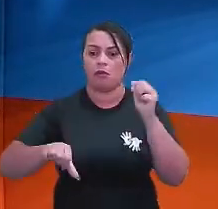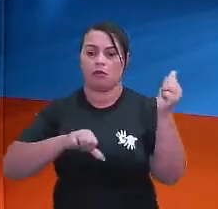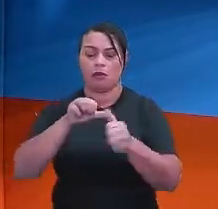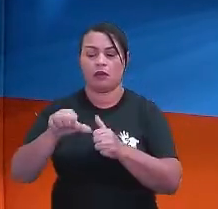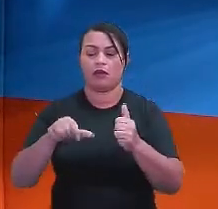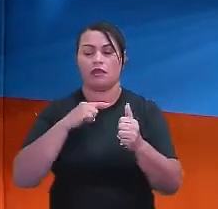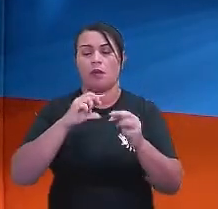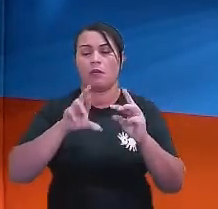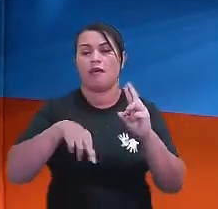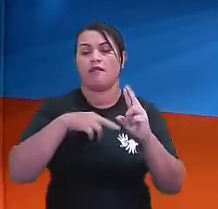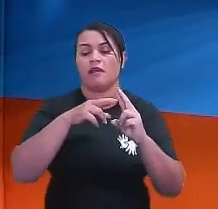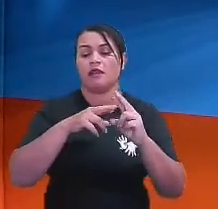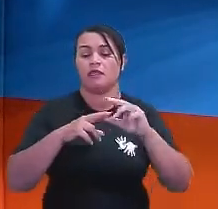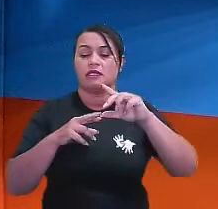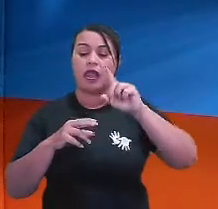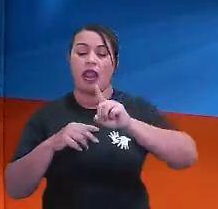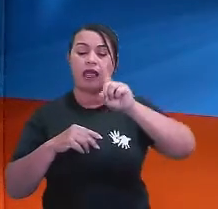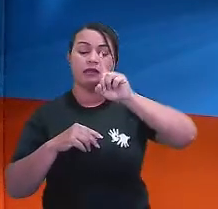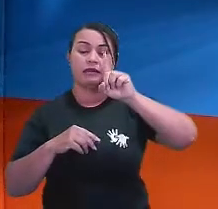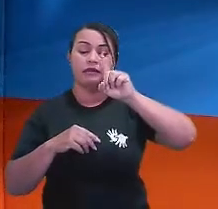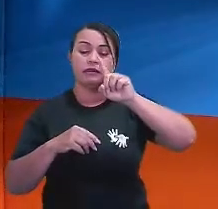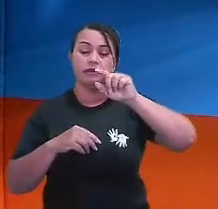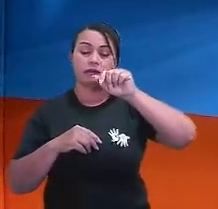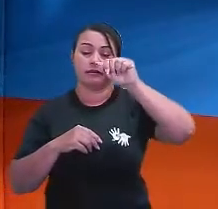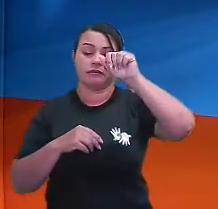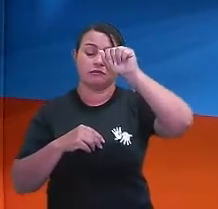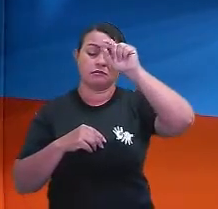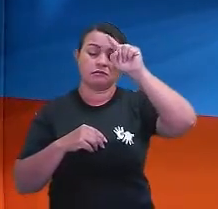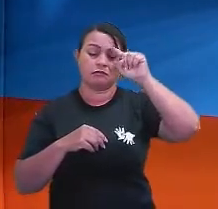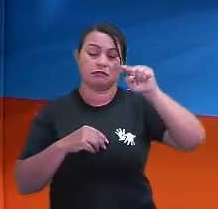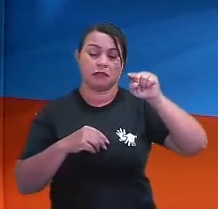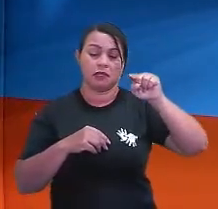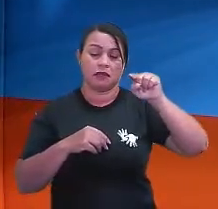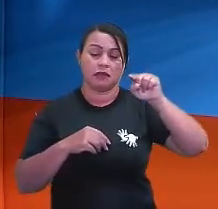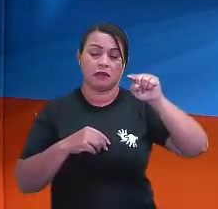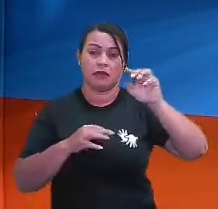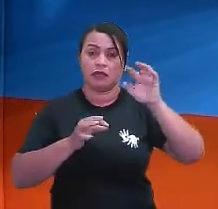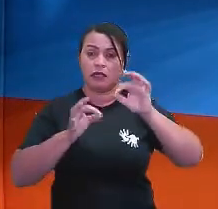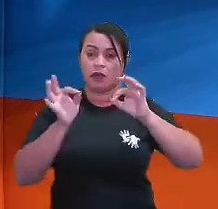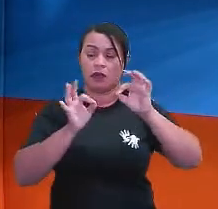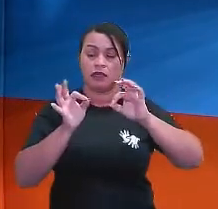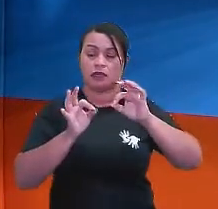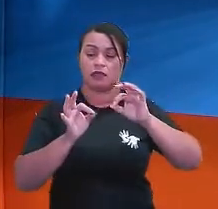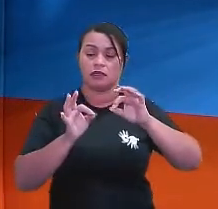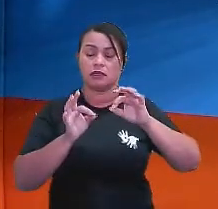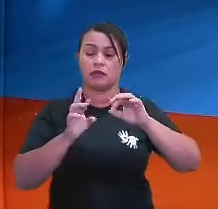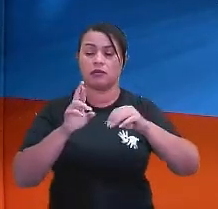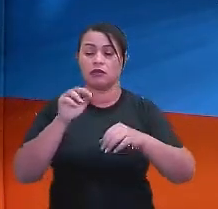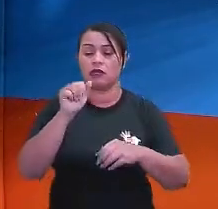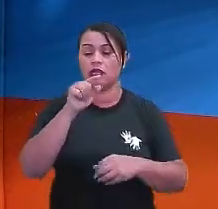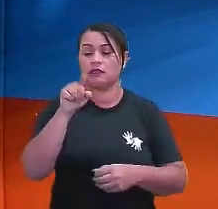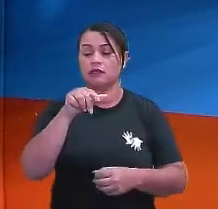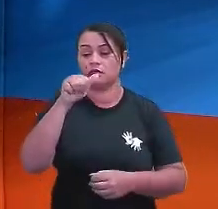como referência, para ficar lá em cima, né? Na formação da razão, né?